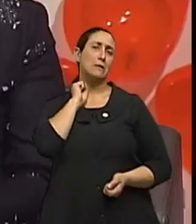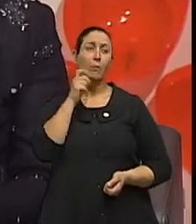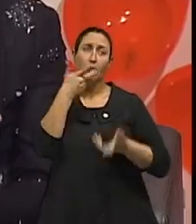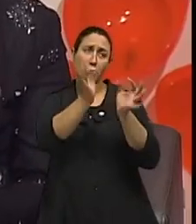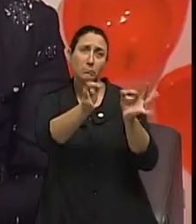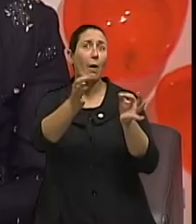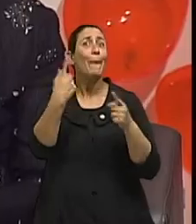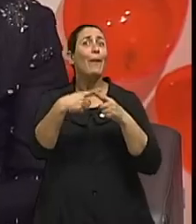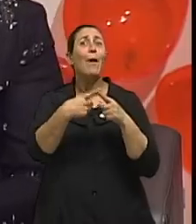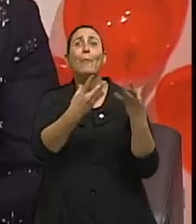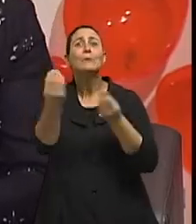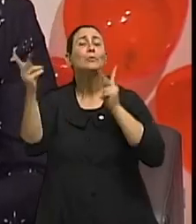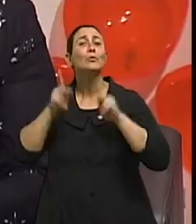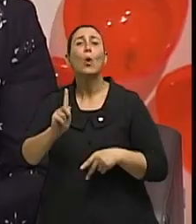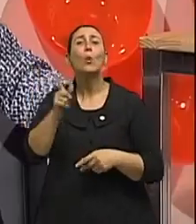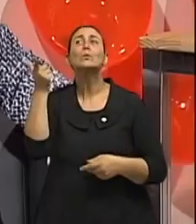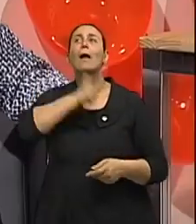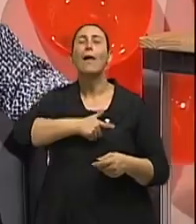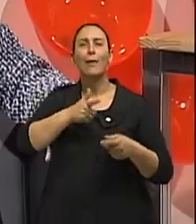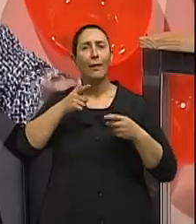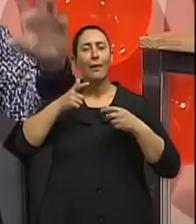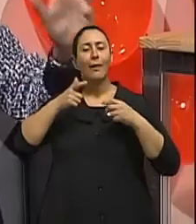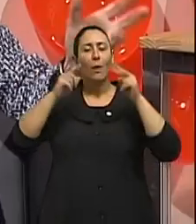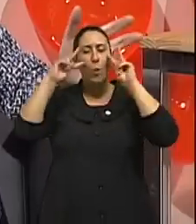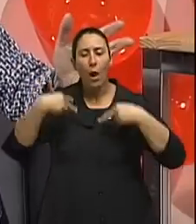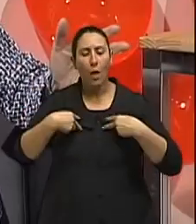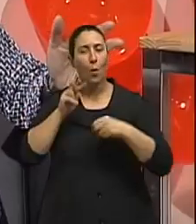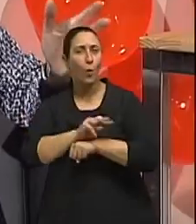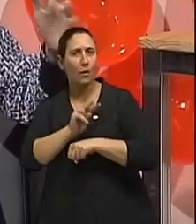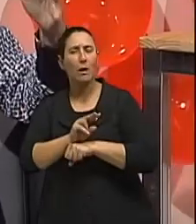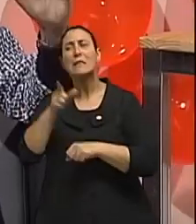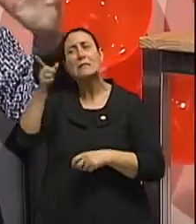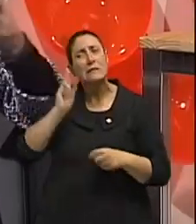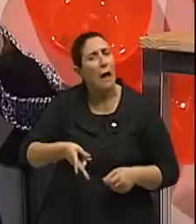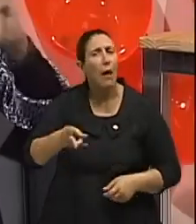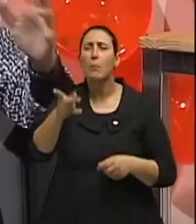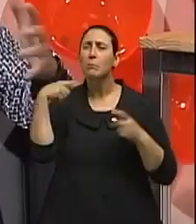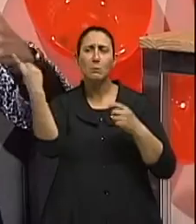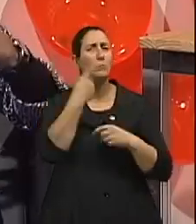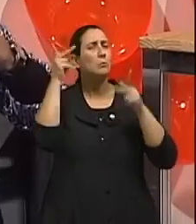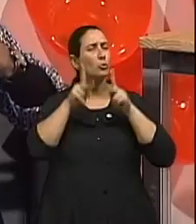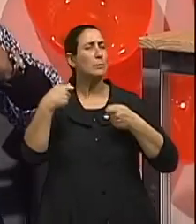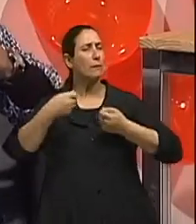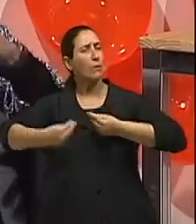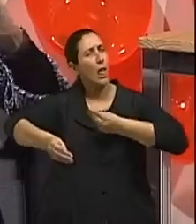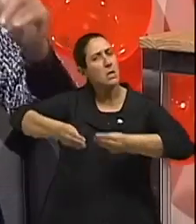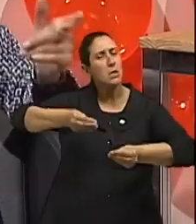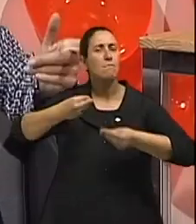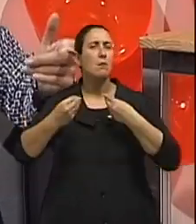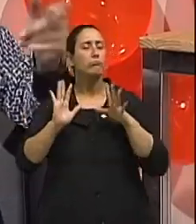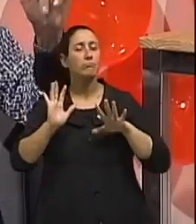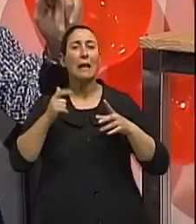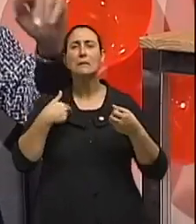com ela se a gente não atinge o que a gente pensou. Exatamente. Então, sempre um plano B, sempre flexibilidade para